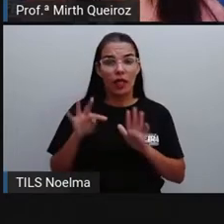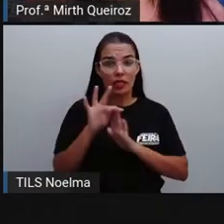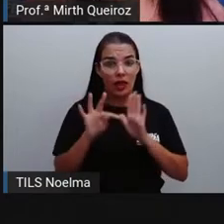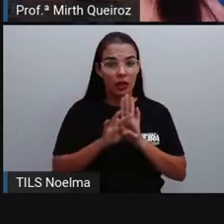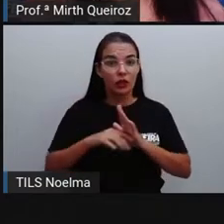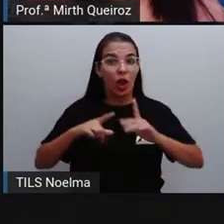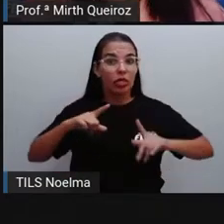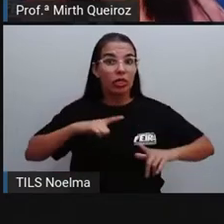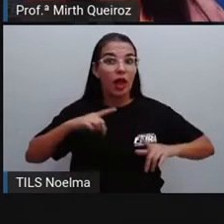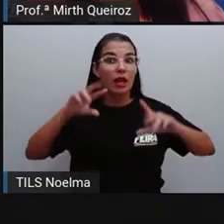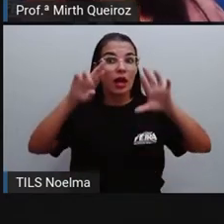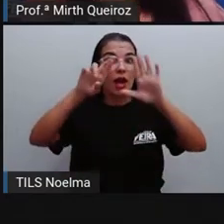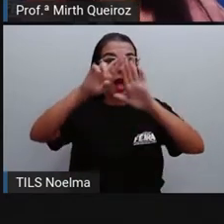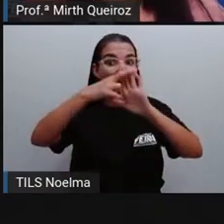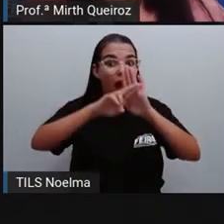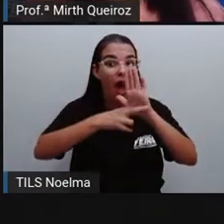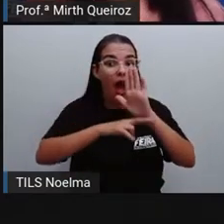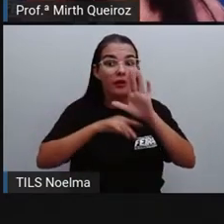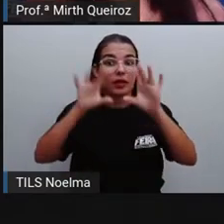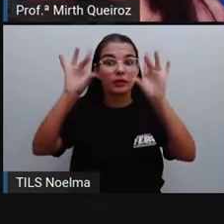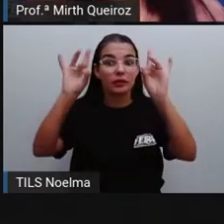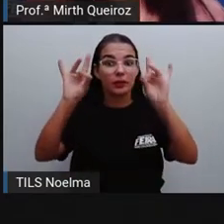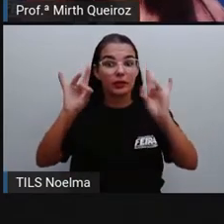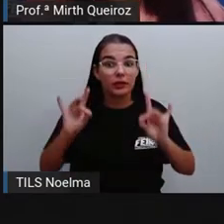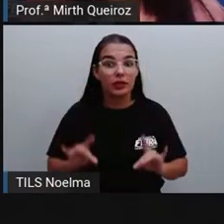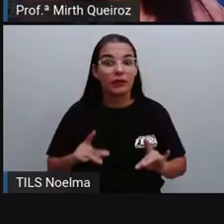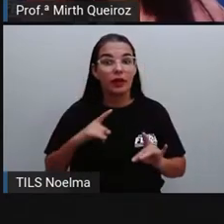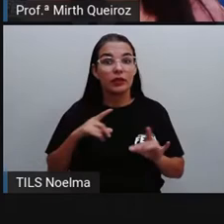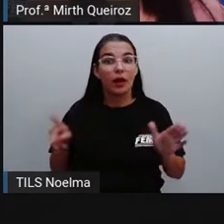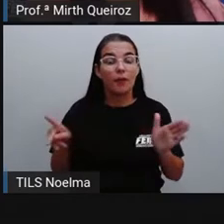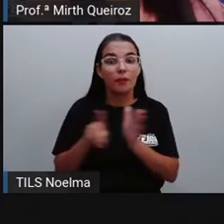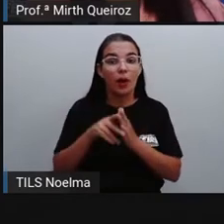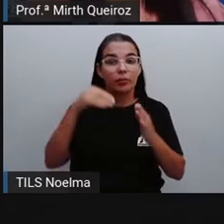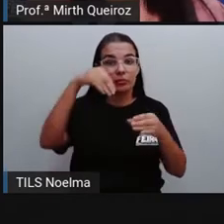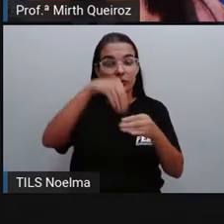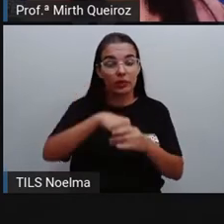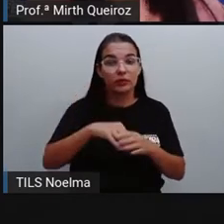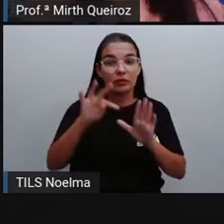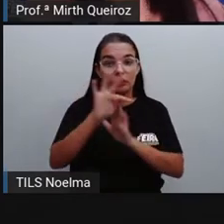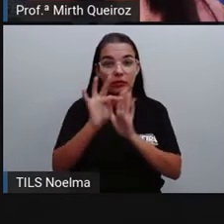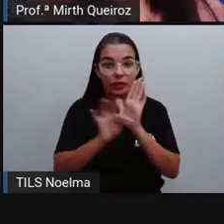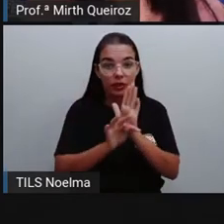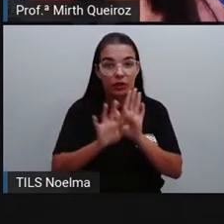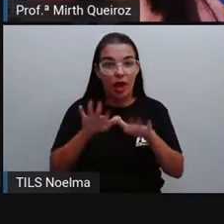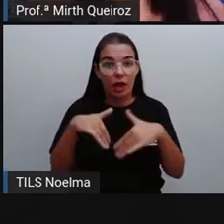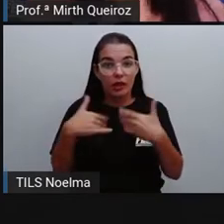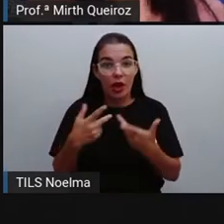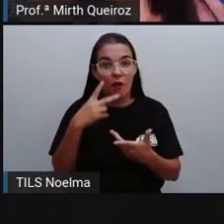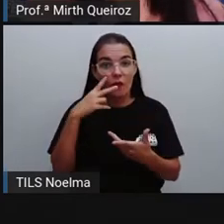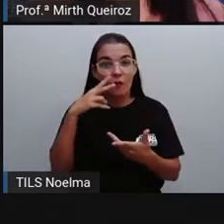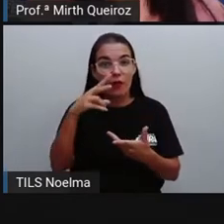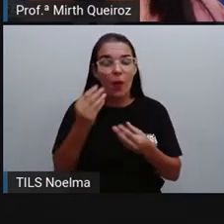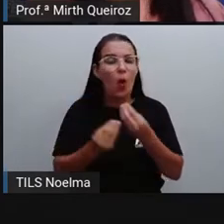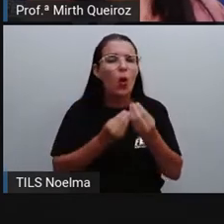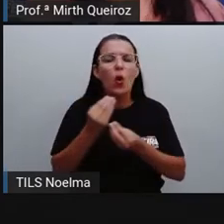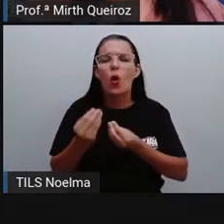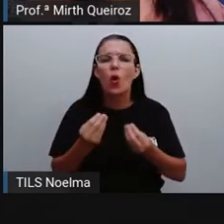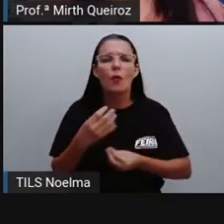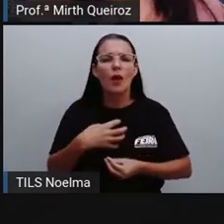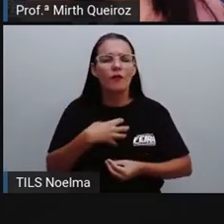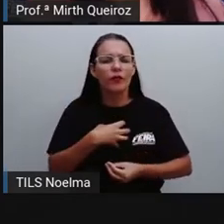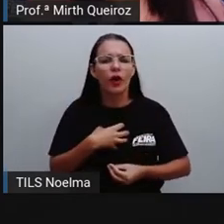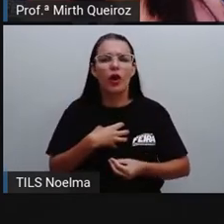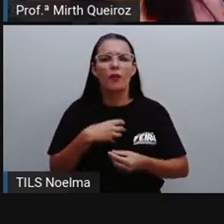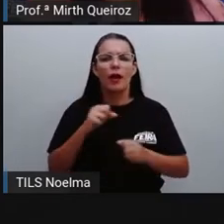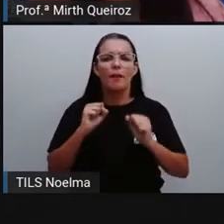texto, ele possui regras específicas para a sua composição. Por isso, veremos a seguir a forma pela qual nós